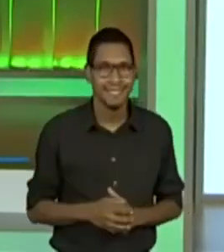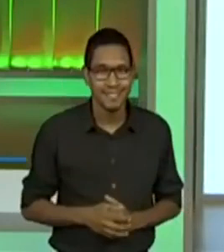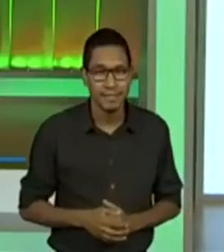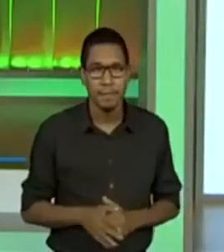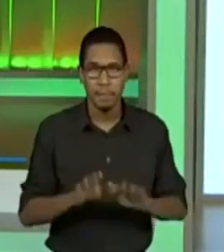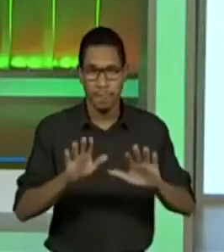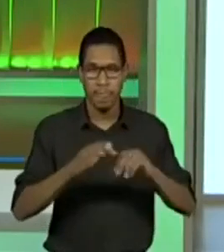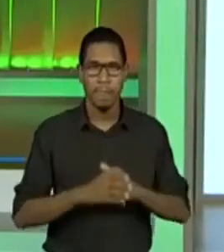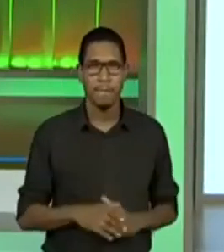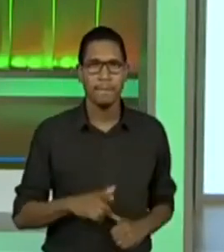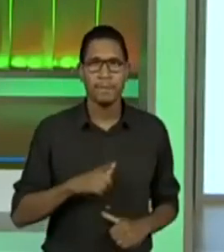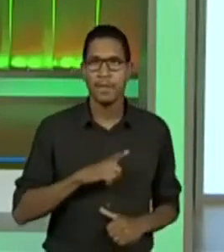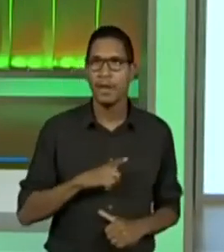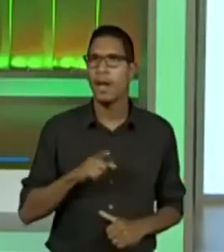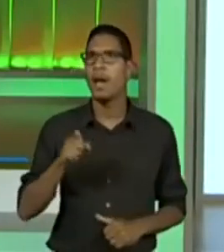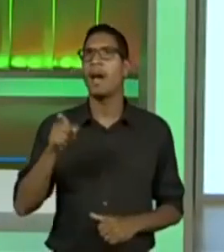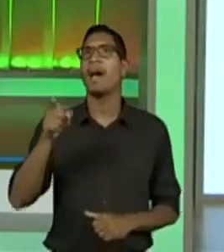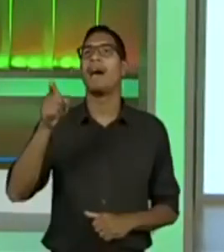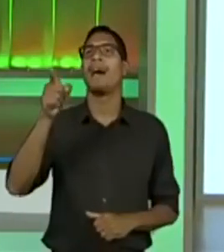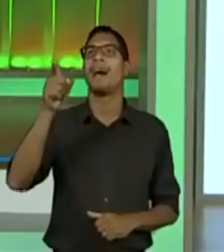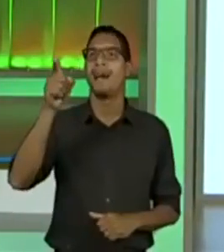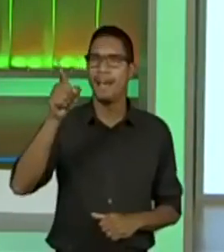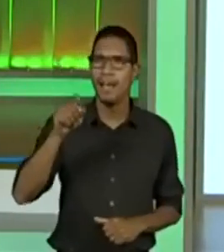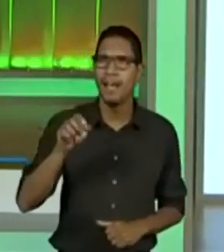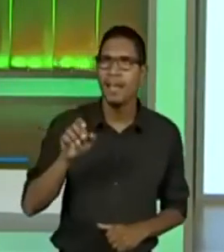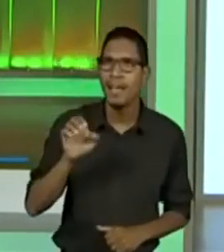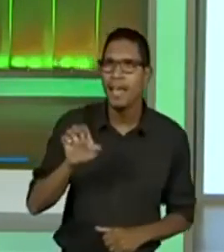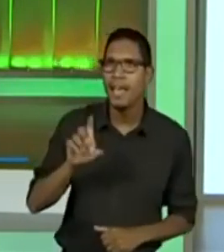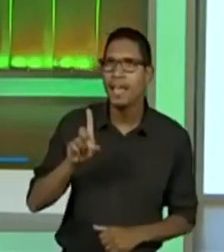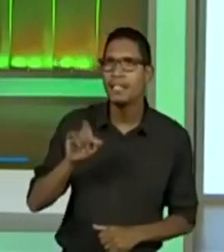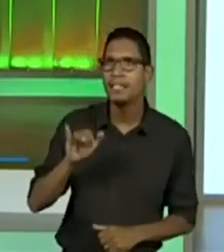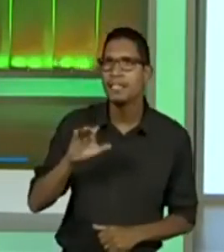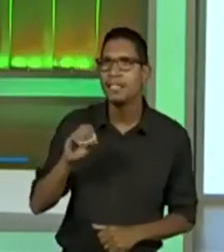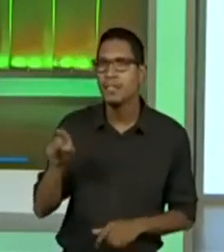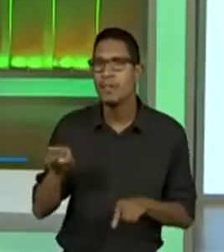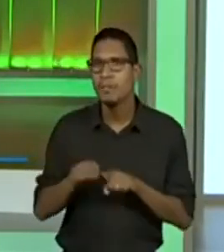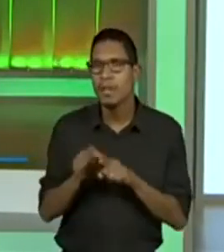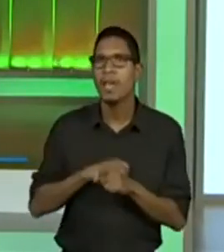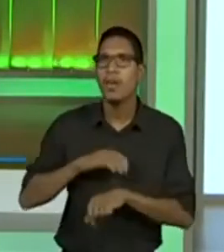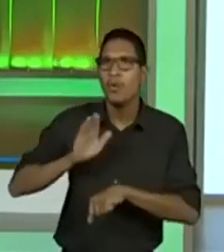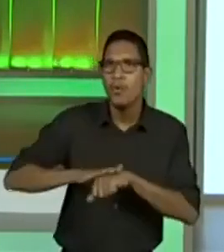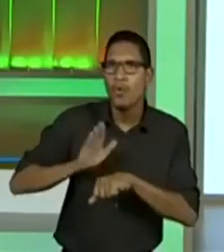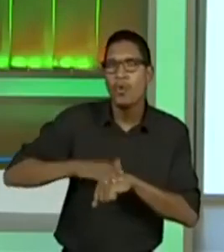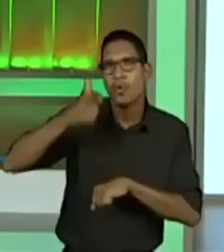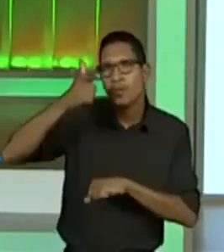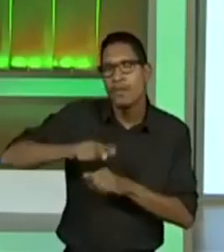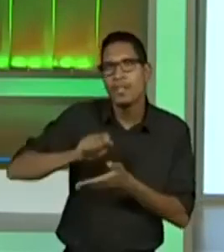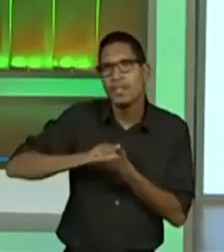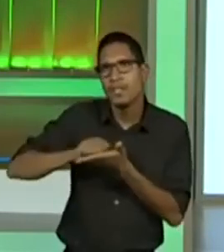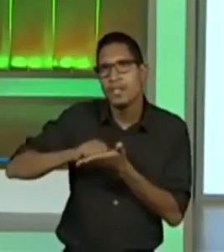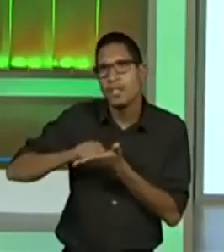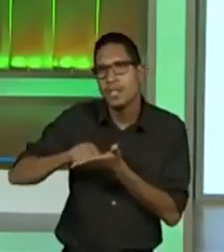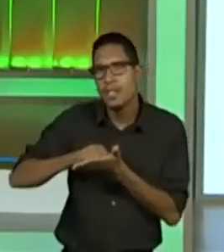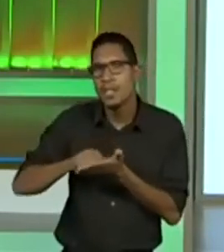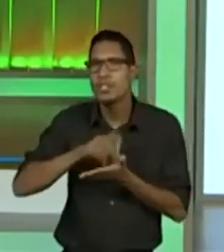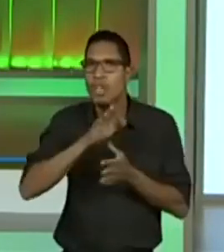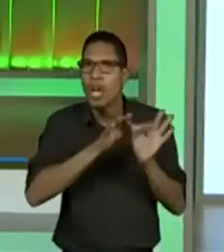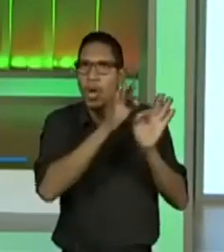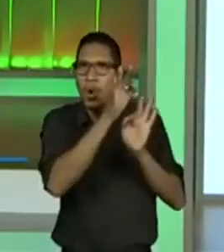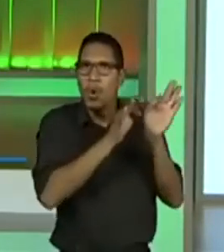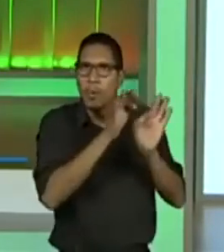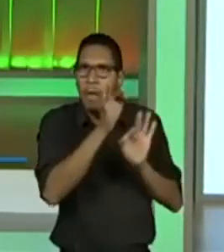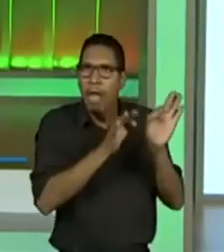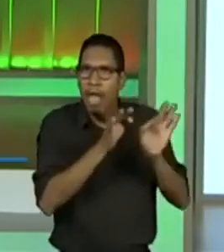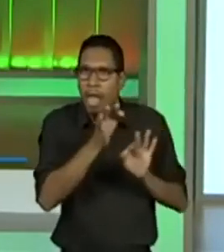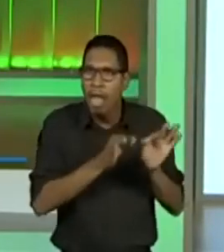tem uma galera dizendo, agora sim, edição é quando eu passo a limpo e organizo agora todo esse bando de